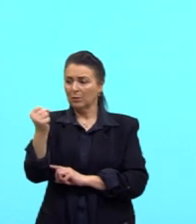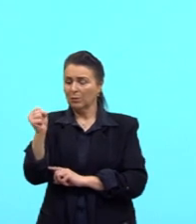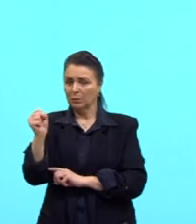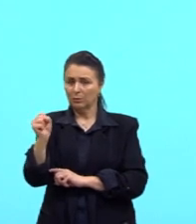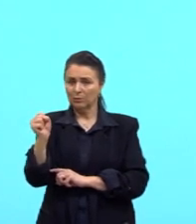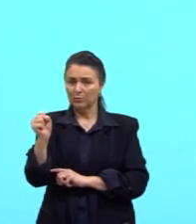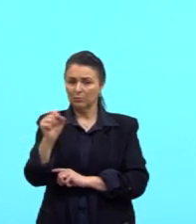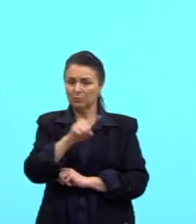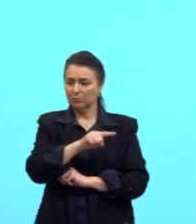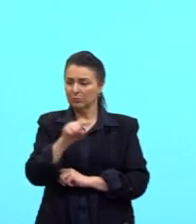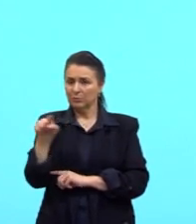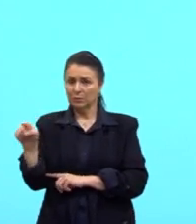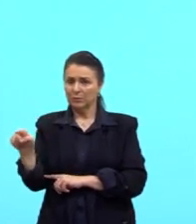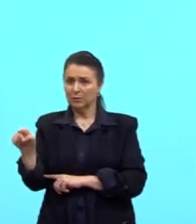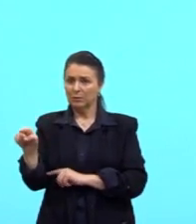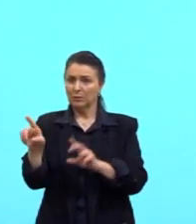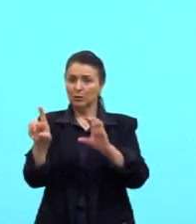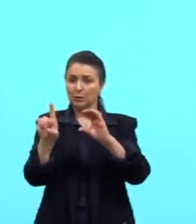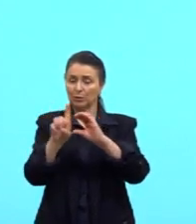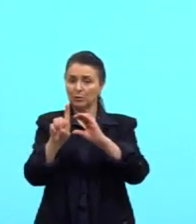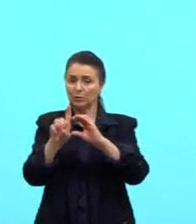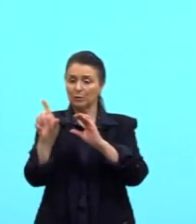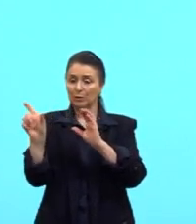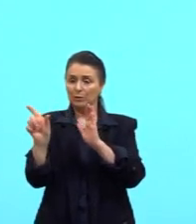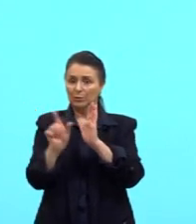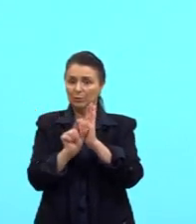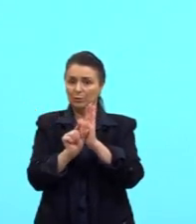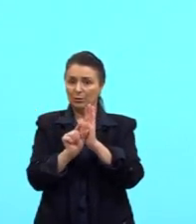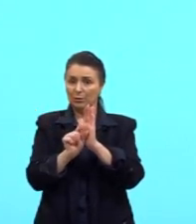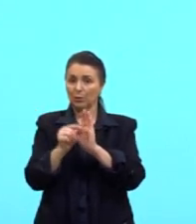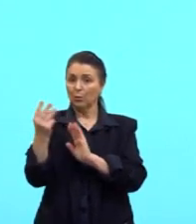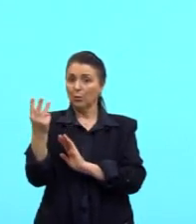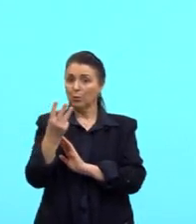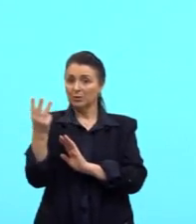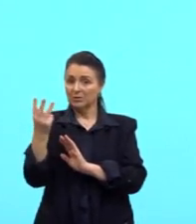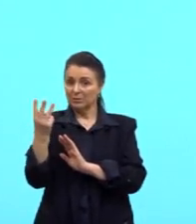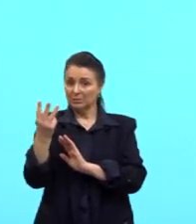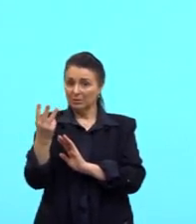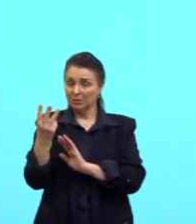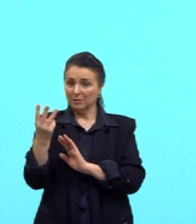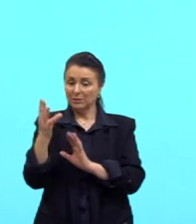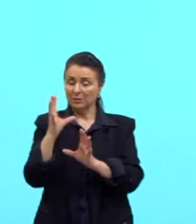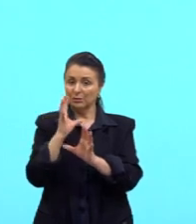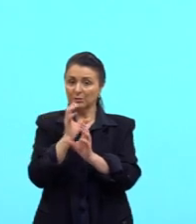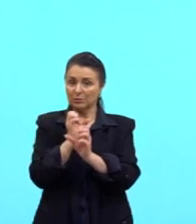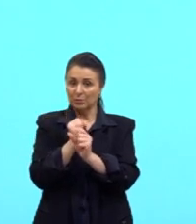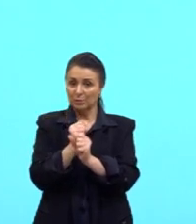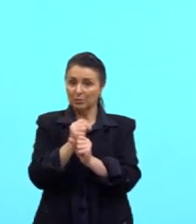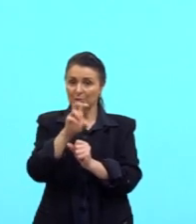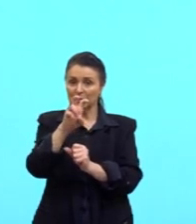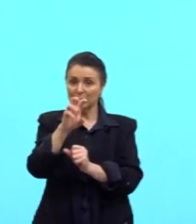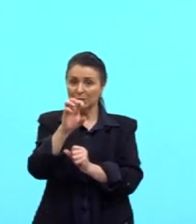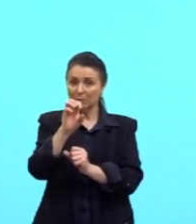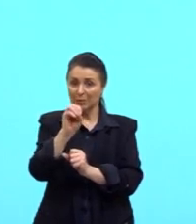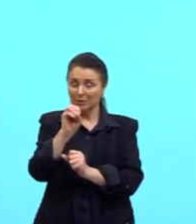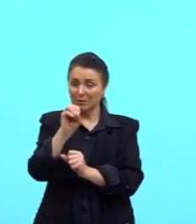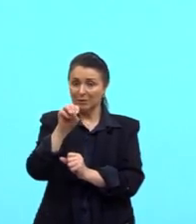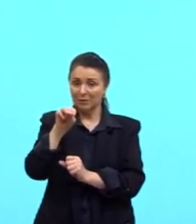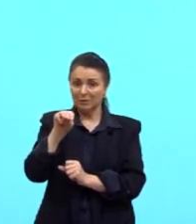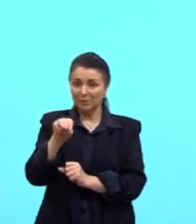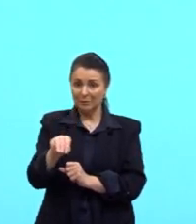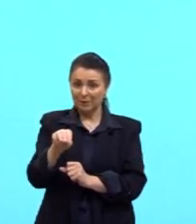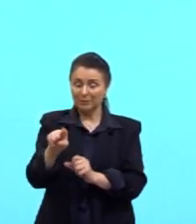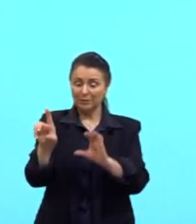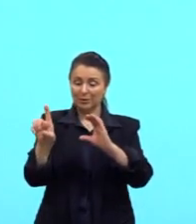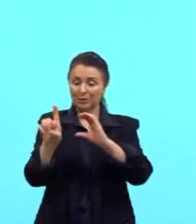metros de outro e o diâmetro menor. Esses três segmentos aqui somam 50 metros que seria